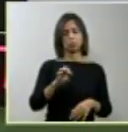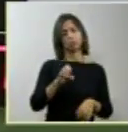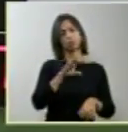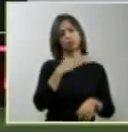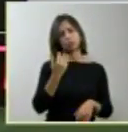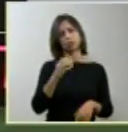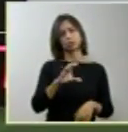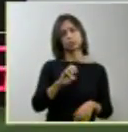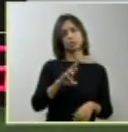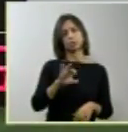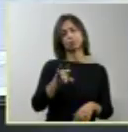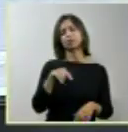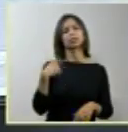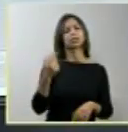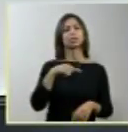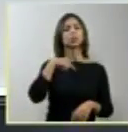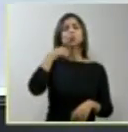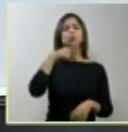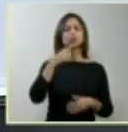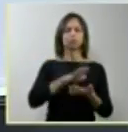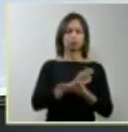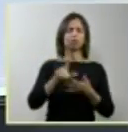dúvida acerca disso.